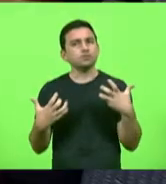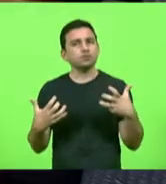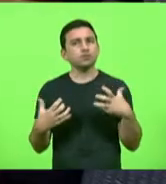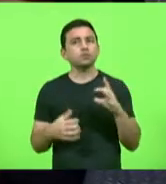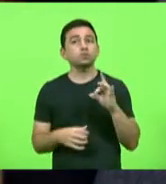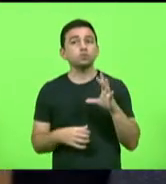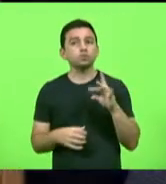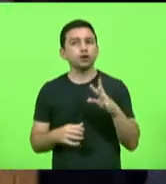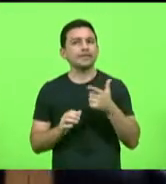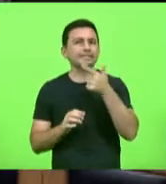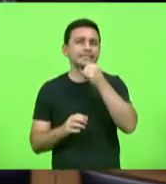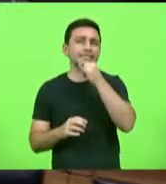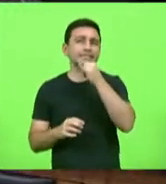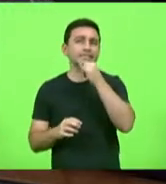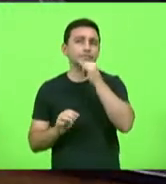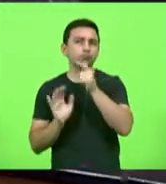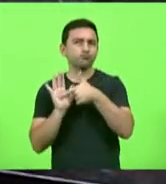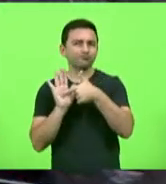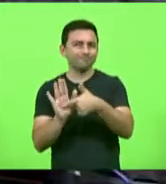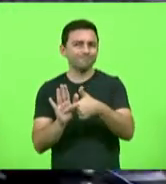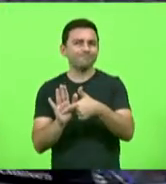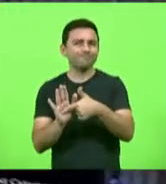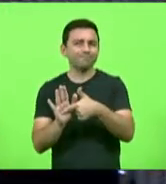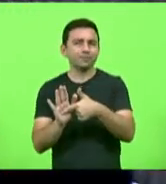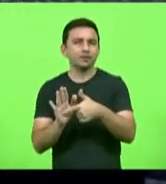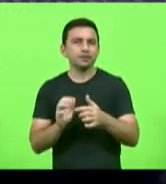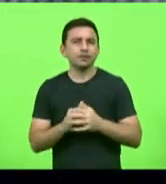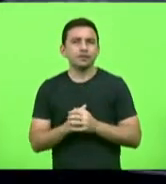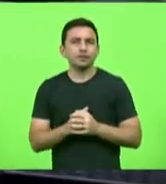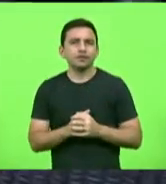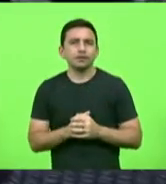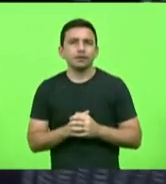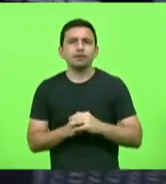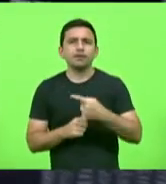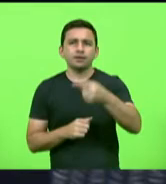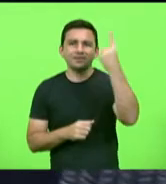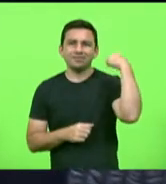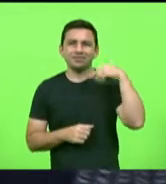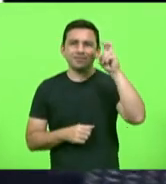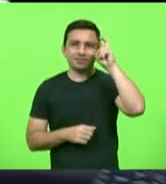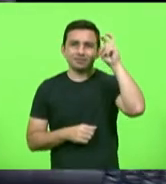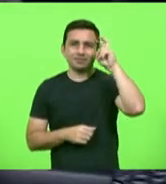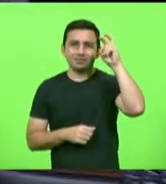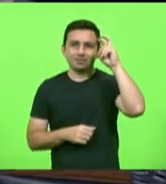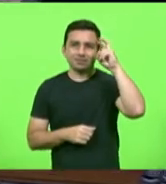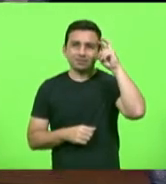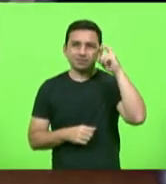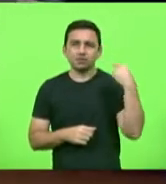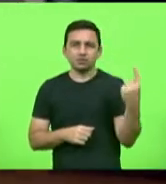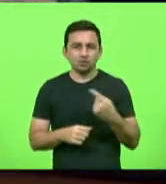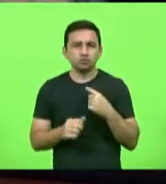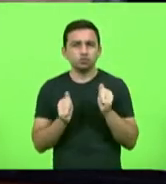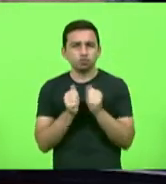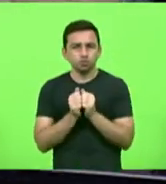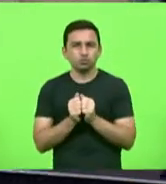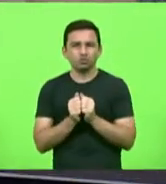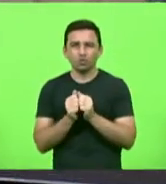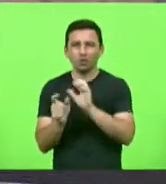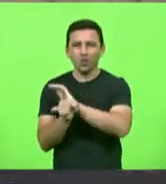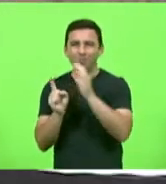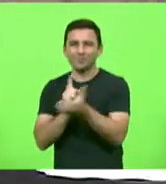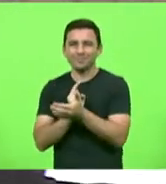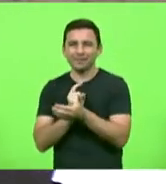um exemplo, até parece folclórico. Na última quinta-feira, nós trabalhamos com as comunidades terapêuticas, deputado Kennedy,